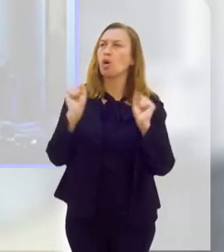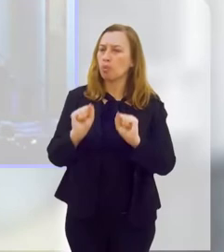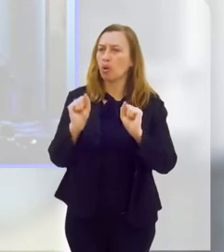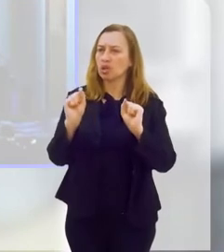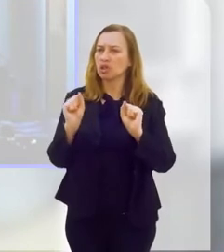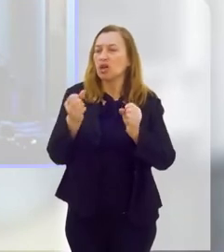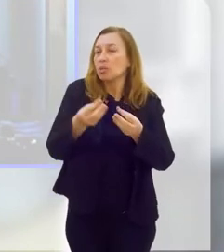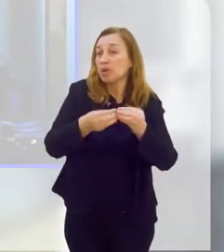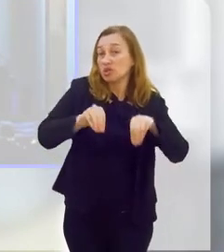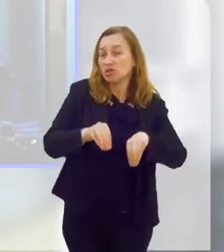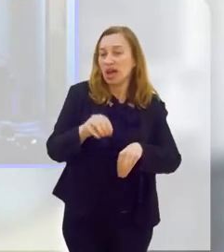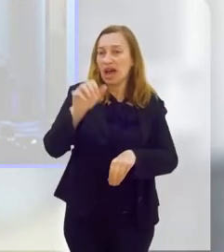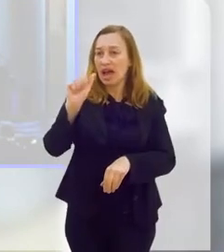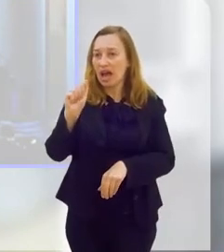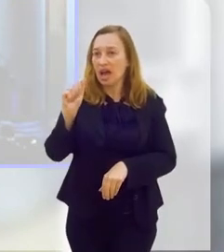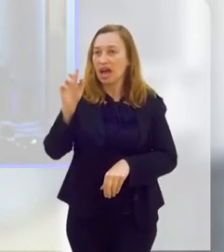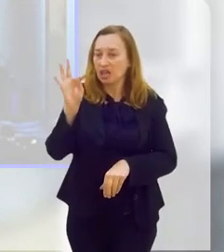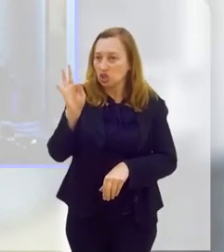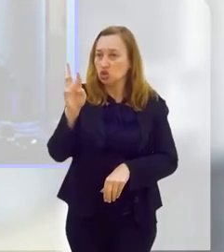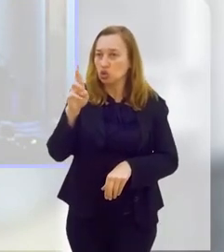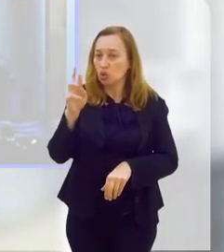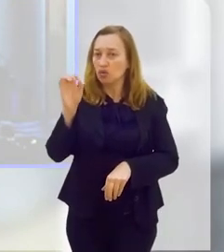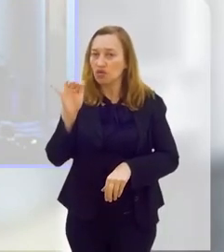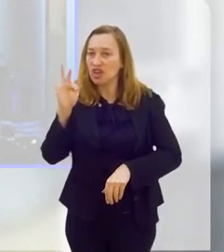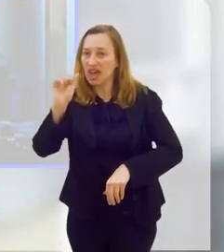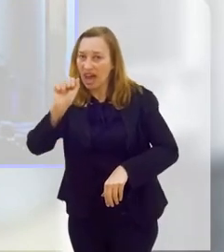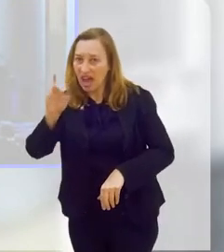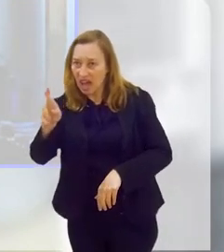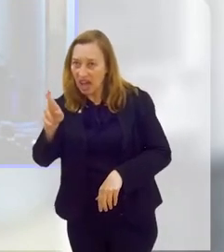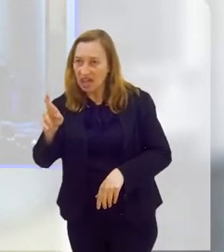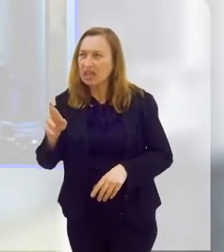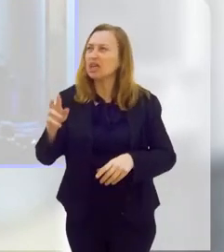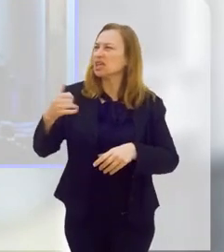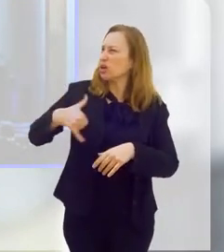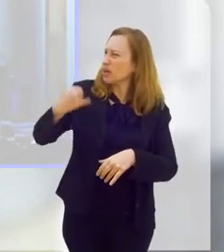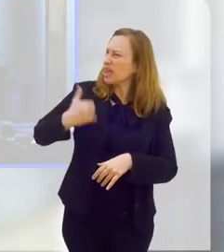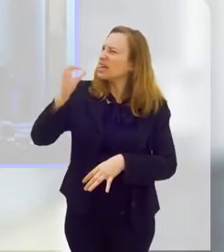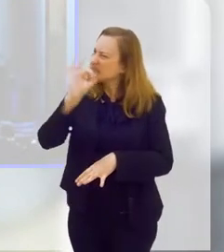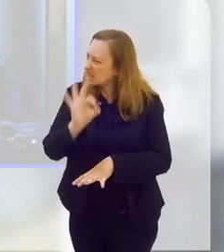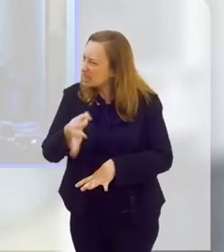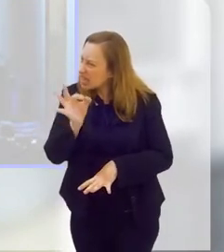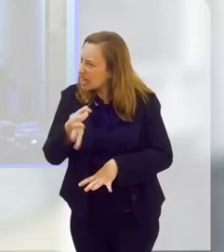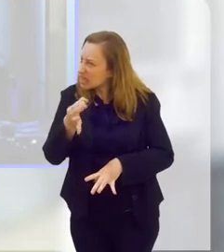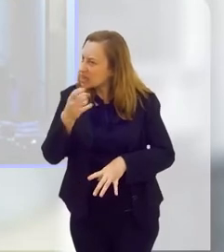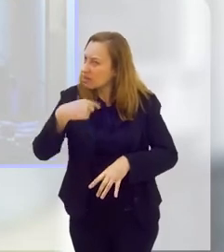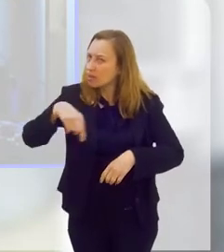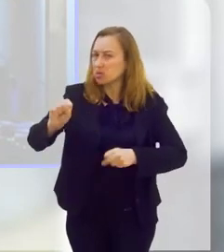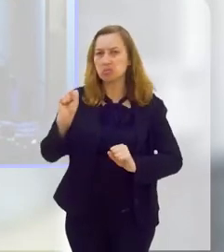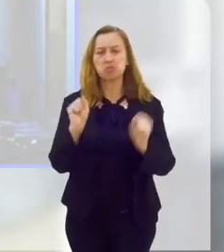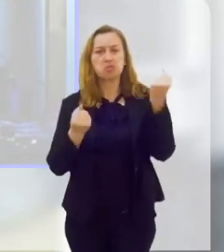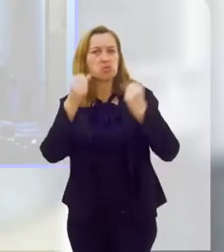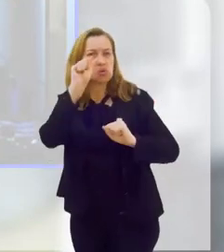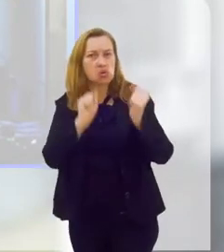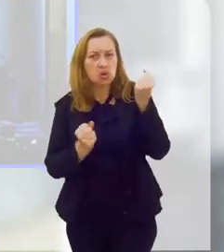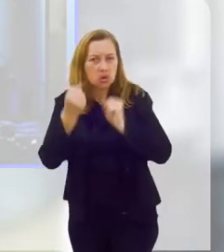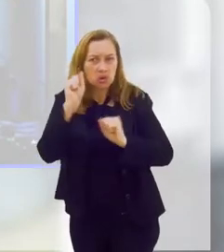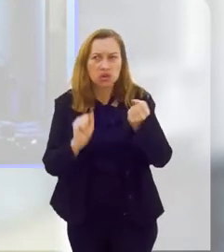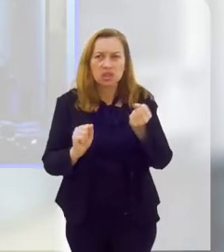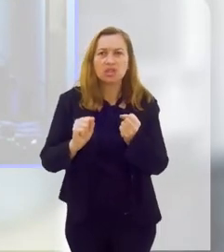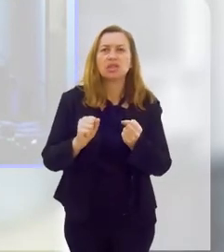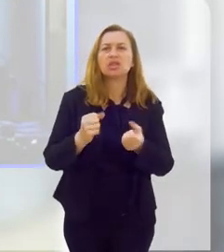academia pode atrofiar, apesar de você nem ser um mito, eu também queria que você confirmasse isso, né? Existe uma idade ideal para se